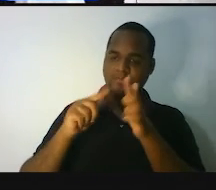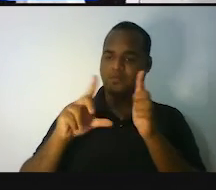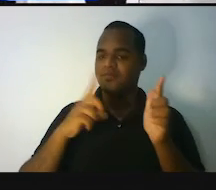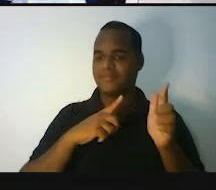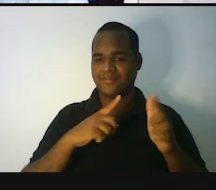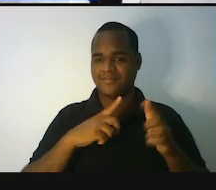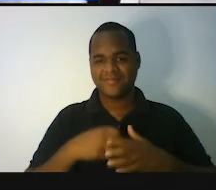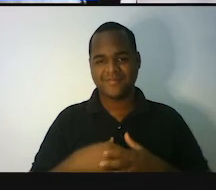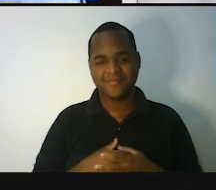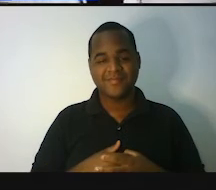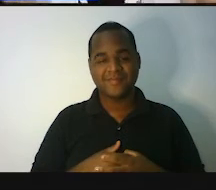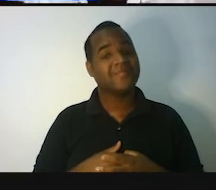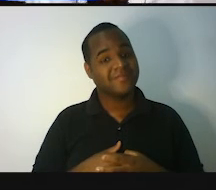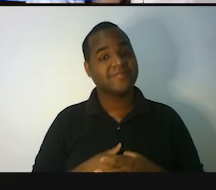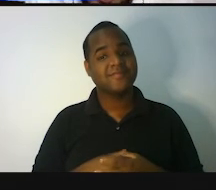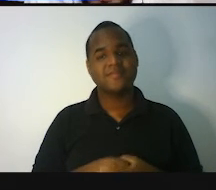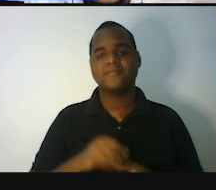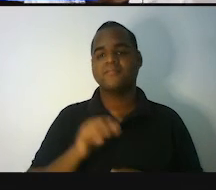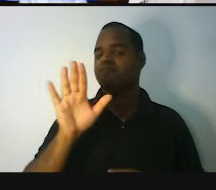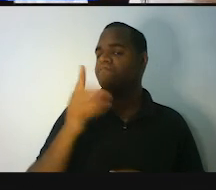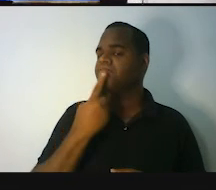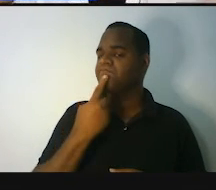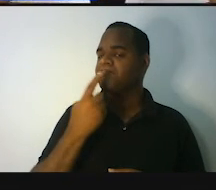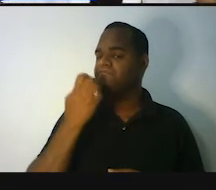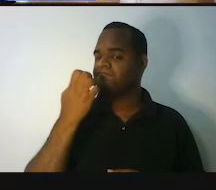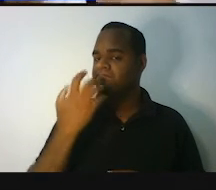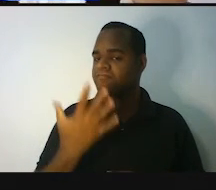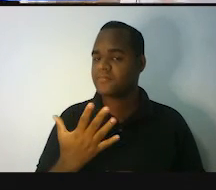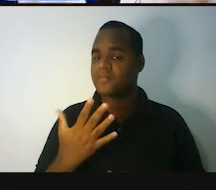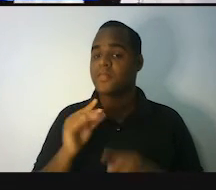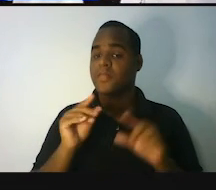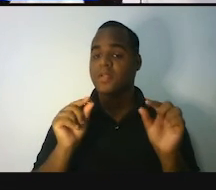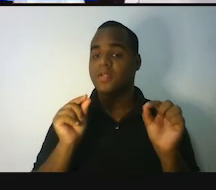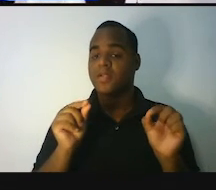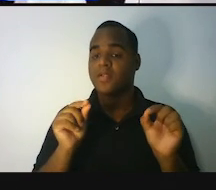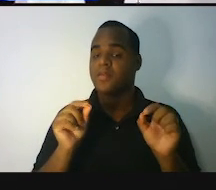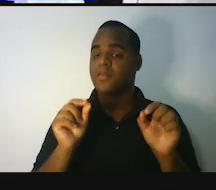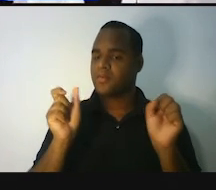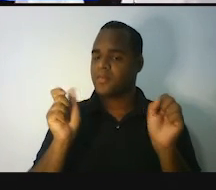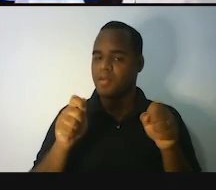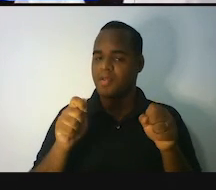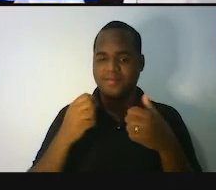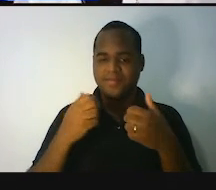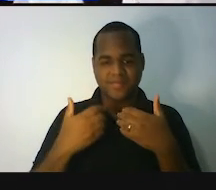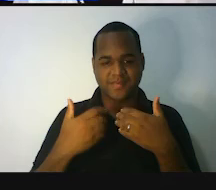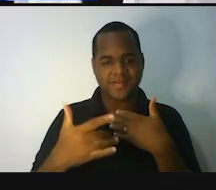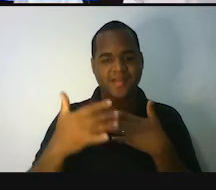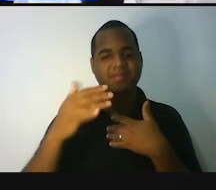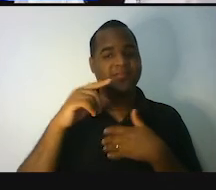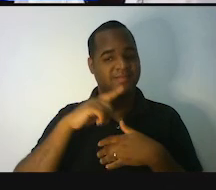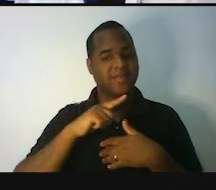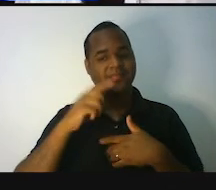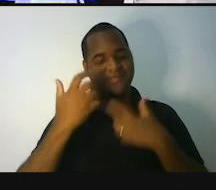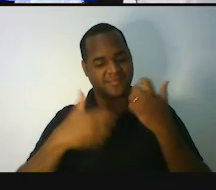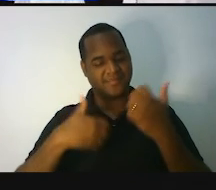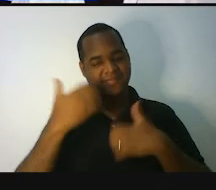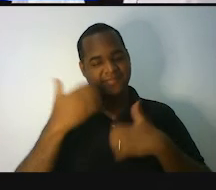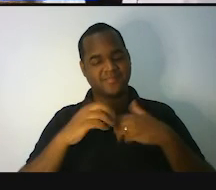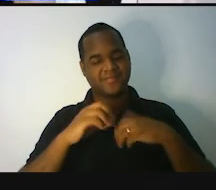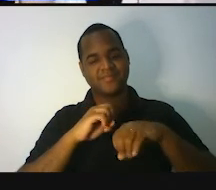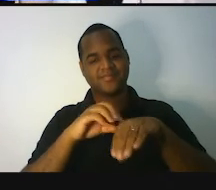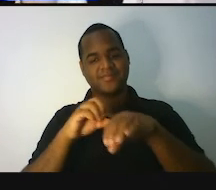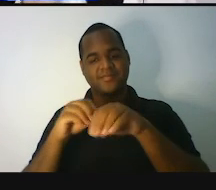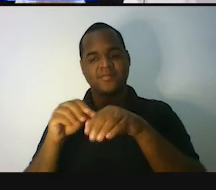outro, certo? Mas isso vem em próximas aulas, tá bom?